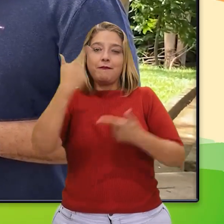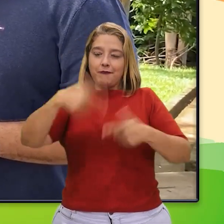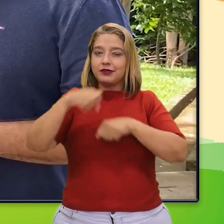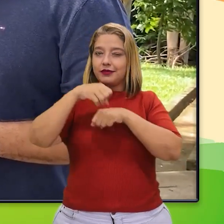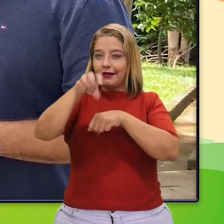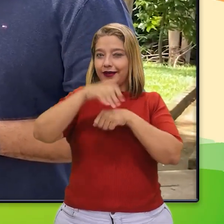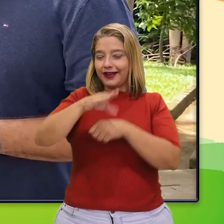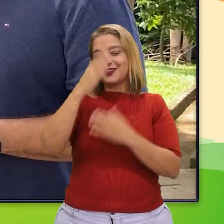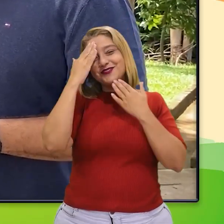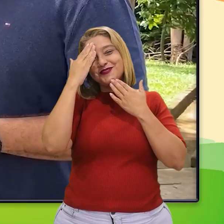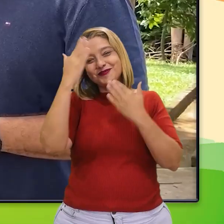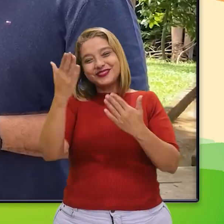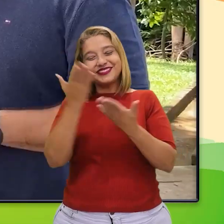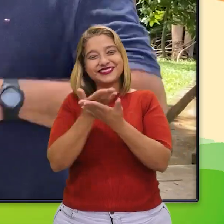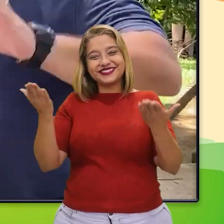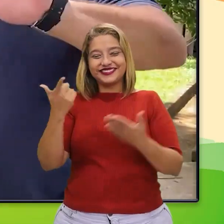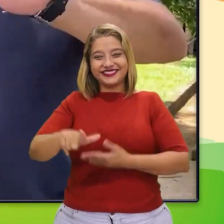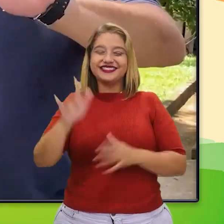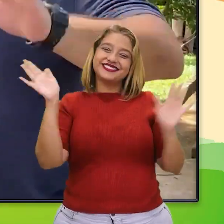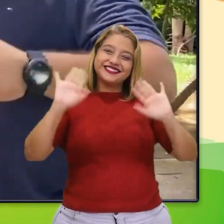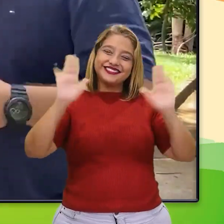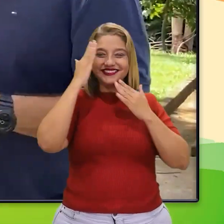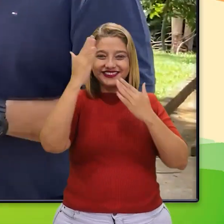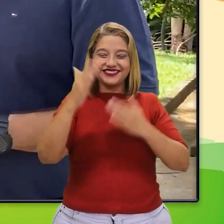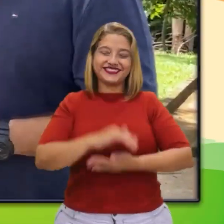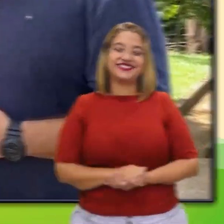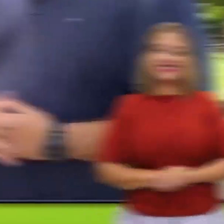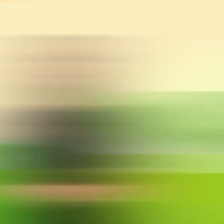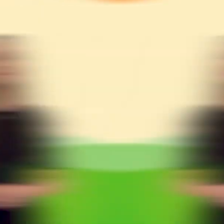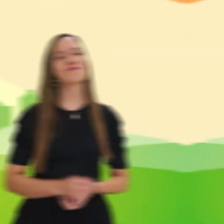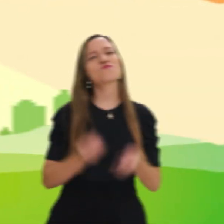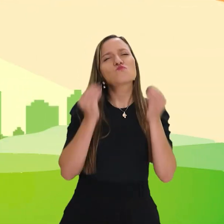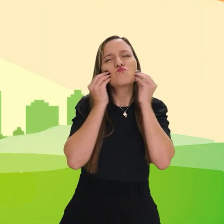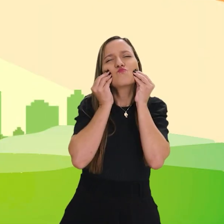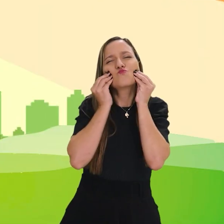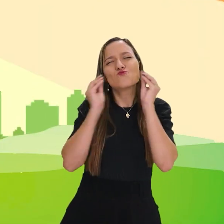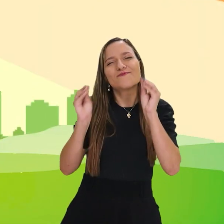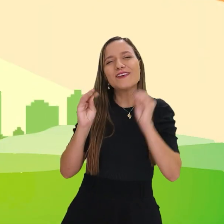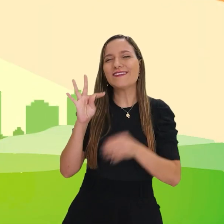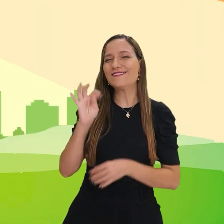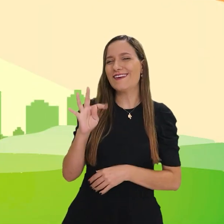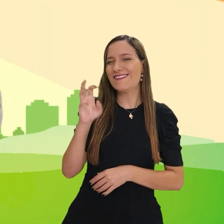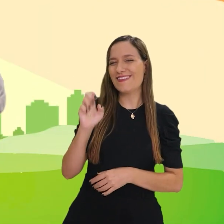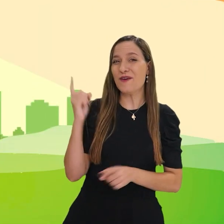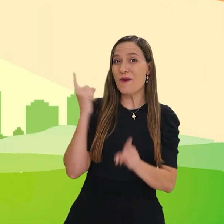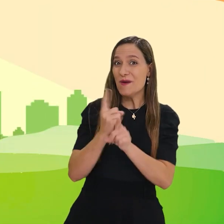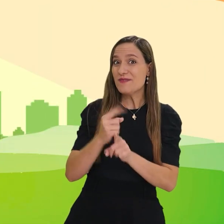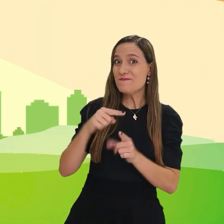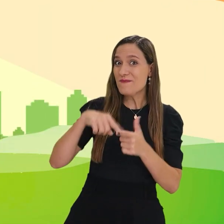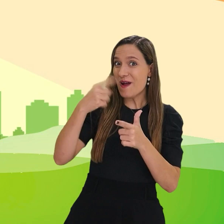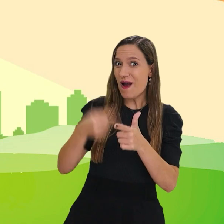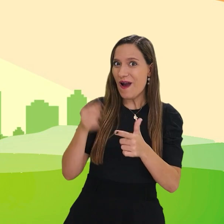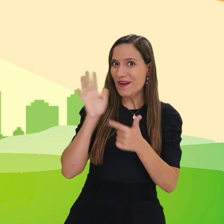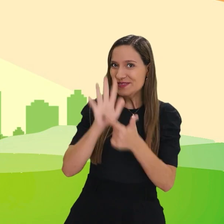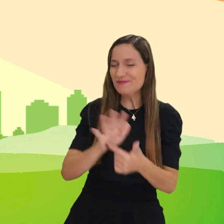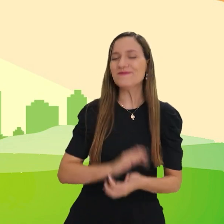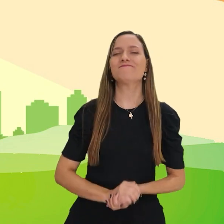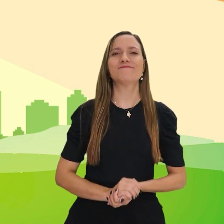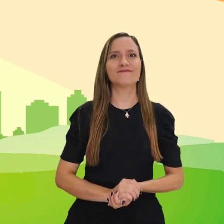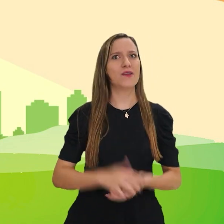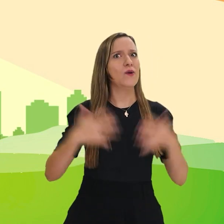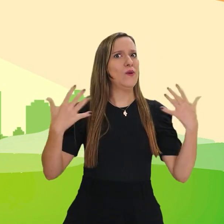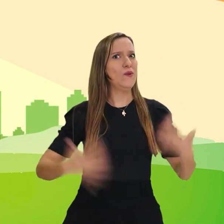recados para passar. Obrigada, Gabriel, mais uma vez. Tchau, tchau. Obrigado. Um beijo, TT. Até o próximo programa.